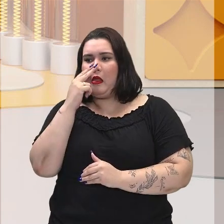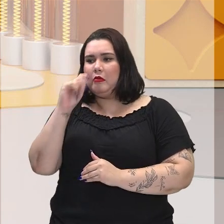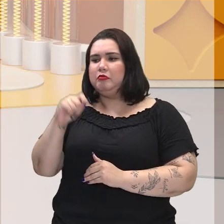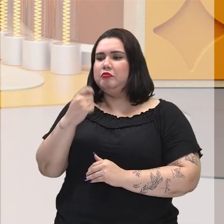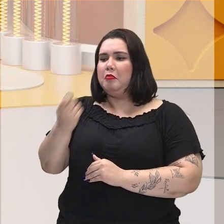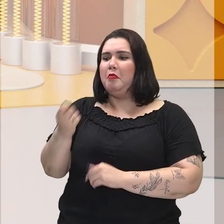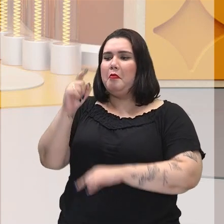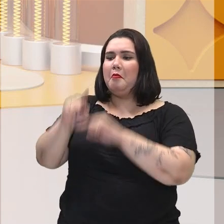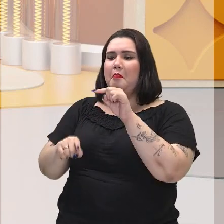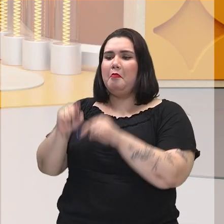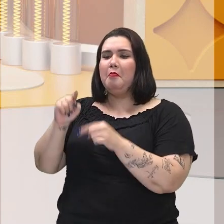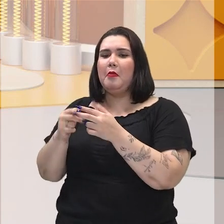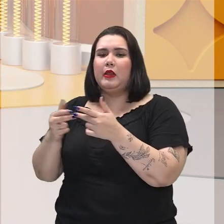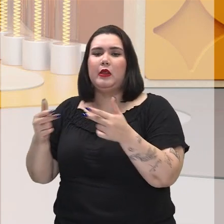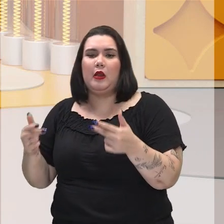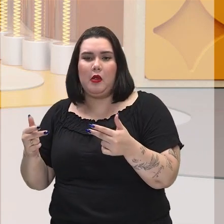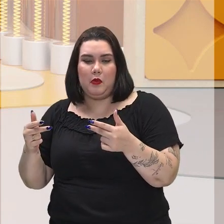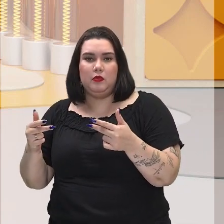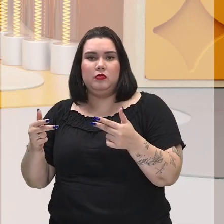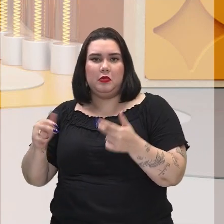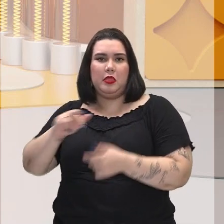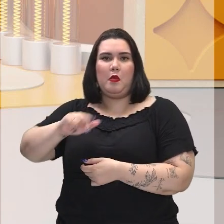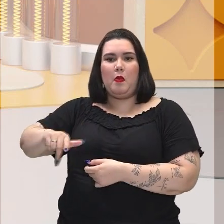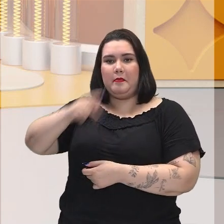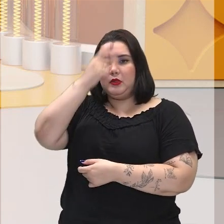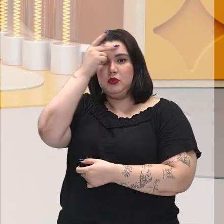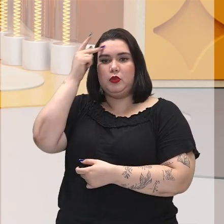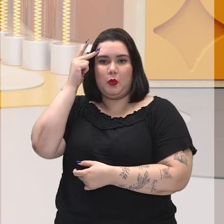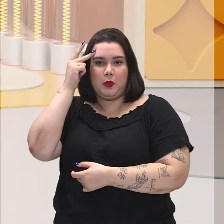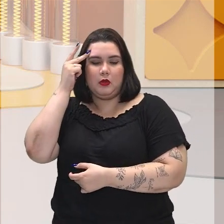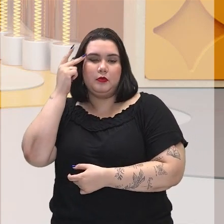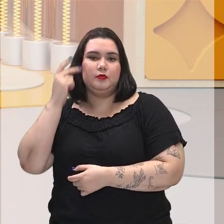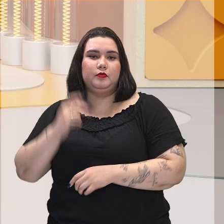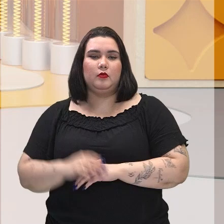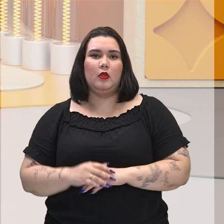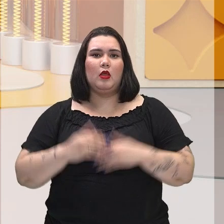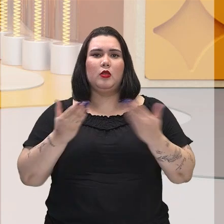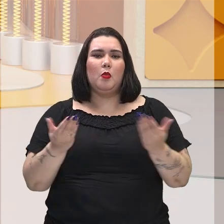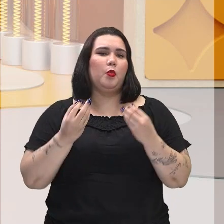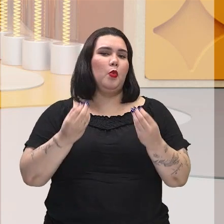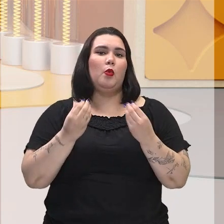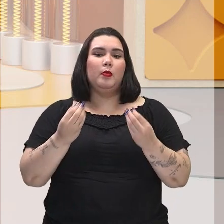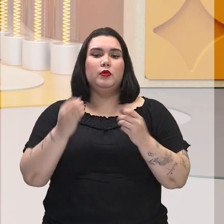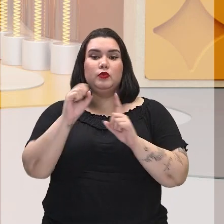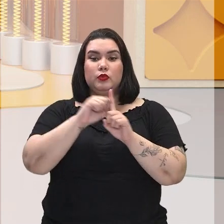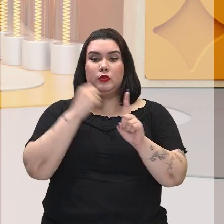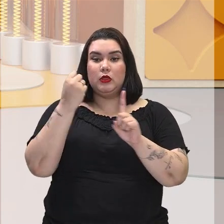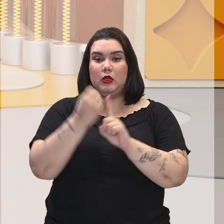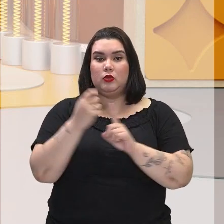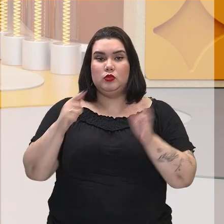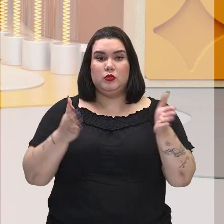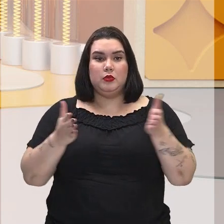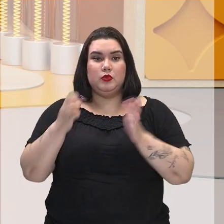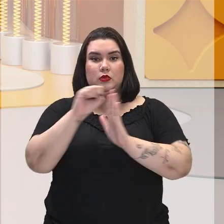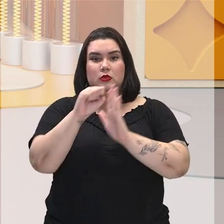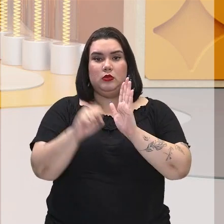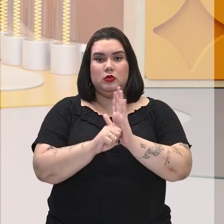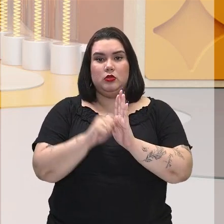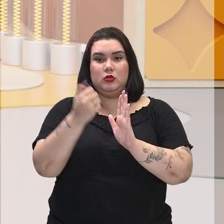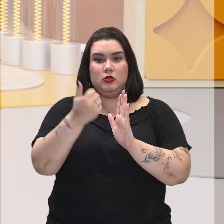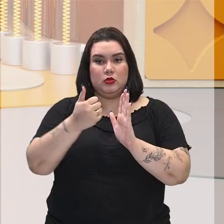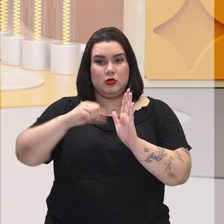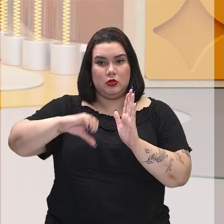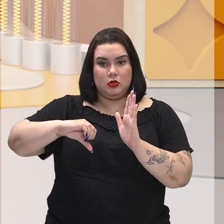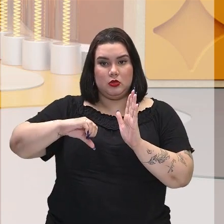uma mercadoria. Então, que lugar na sociedade daquele momento aí, século XIX, em 1888, nós estávamos